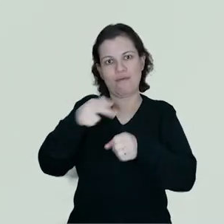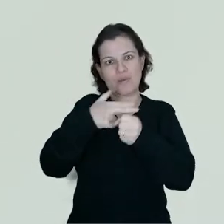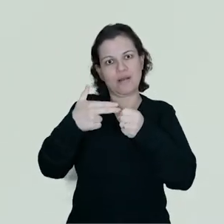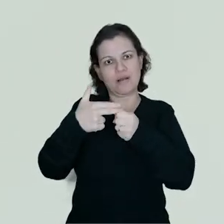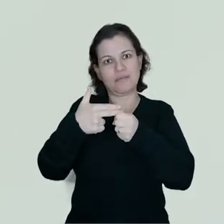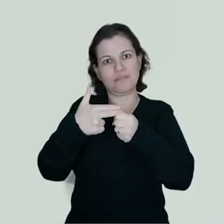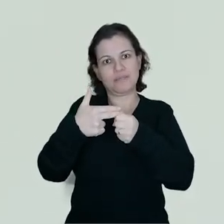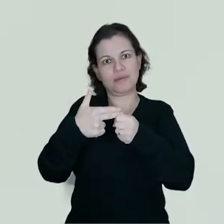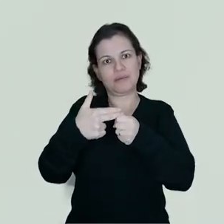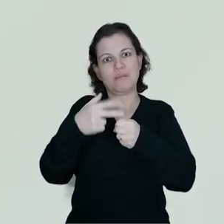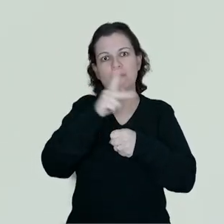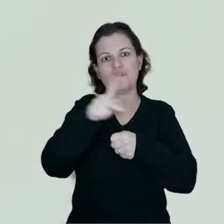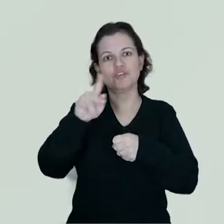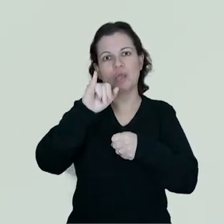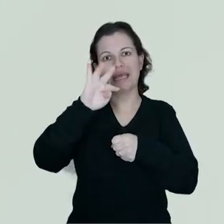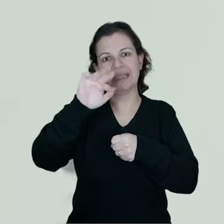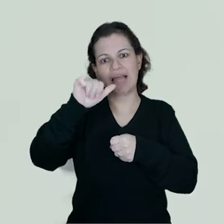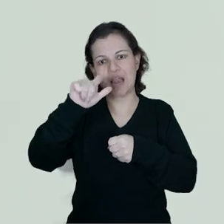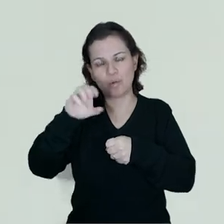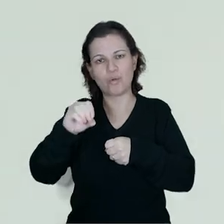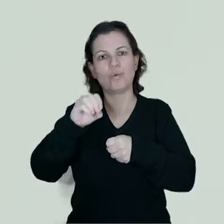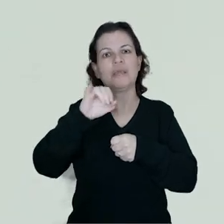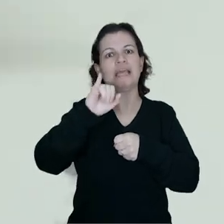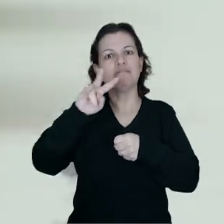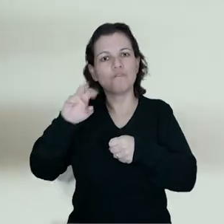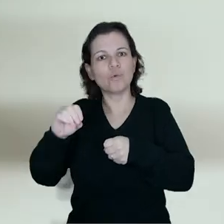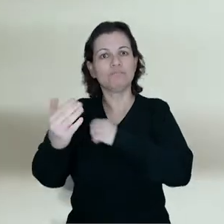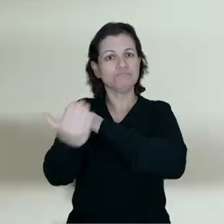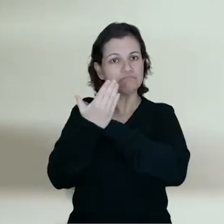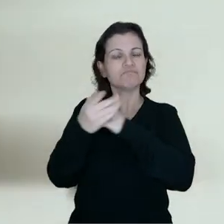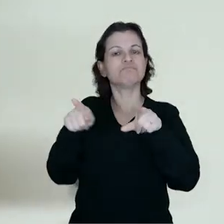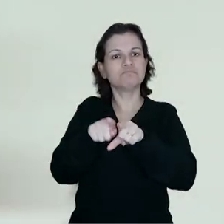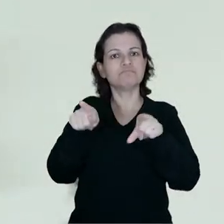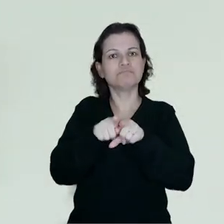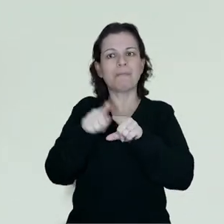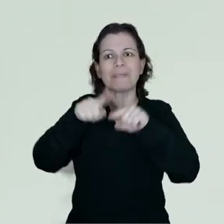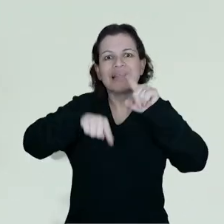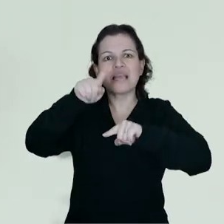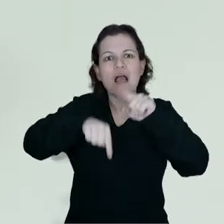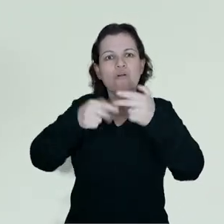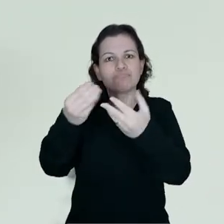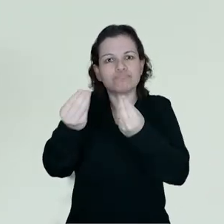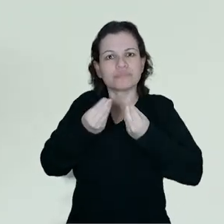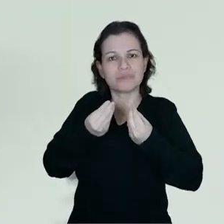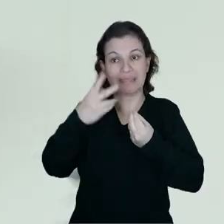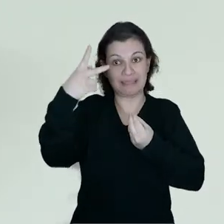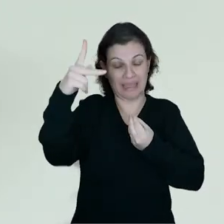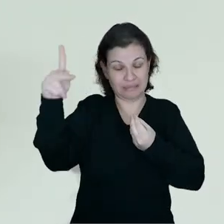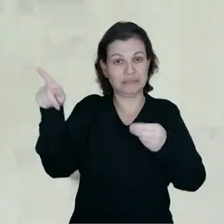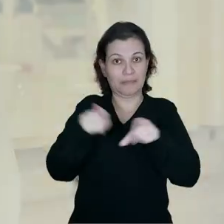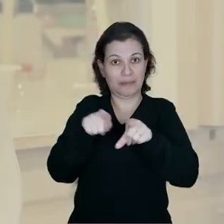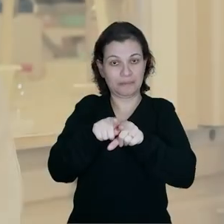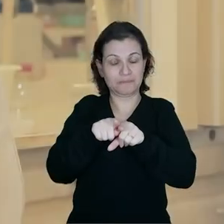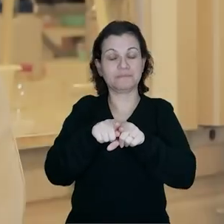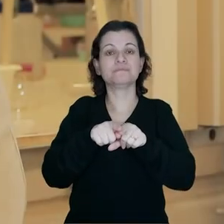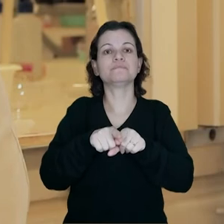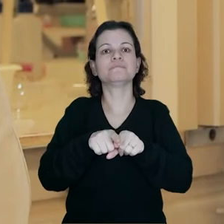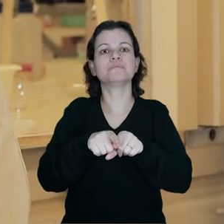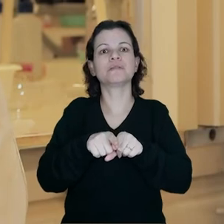de casa, do professor Ítalo e do professor Ivo, que nos ajudaram com insumos e com o material genético deles.